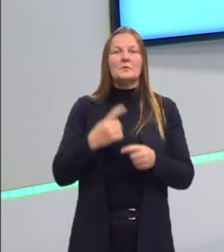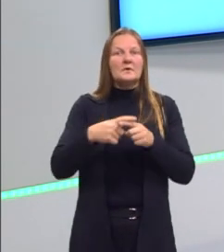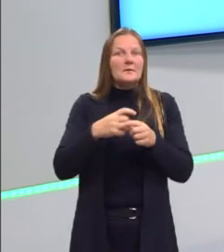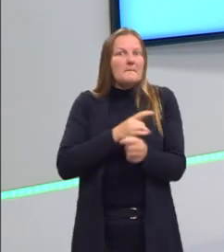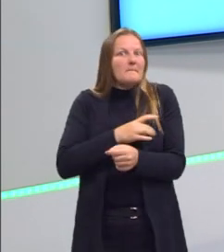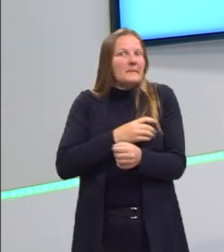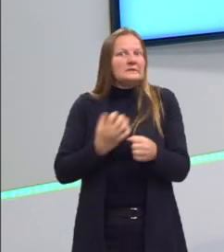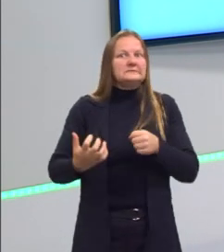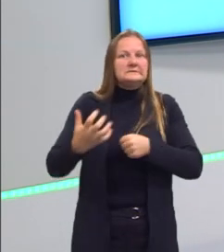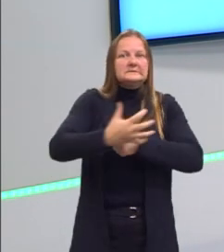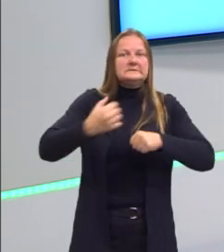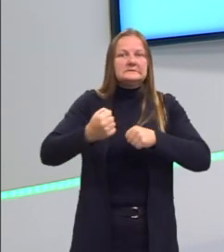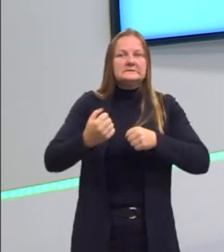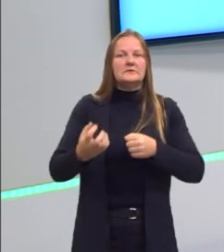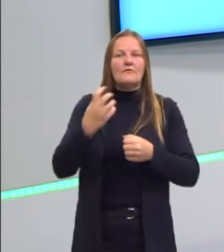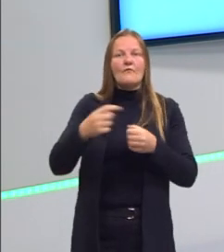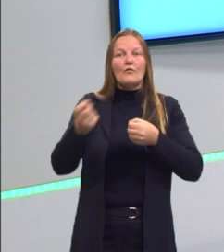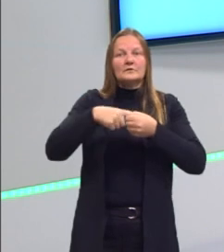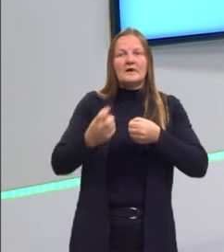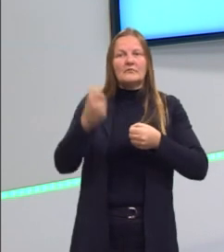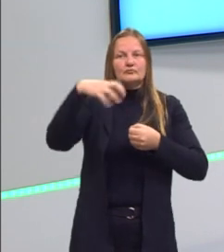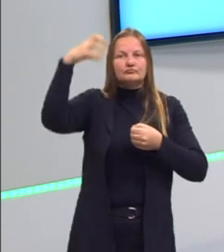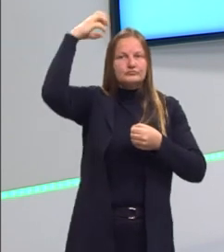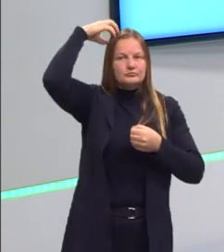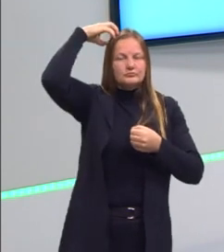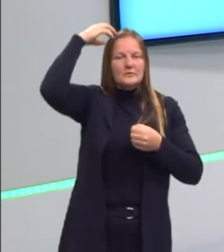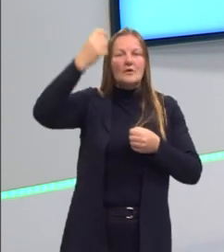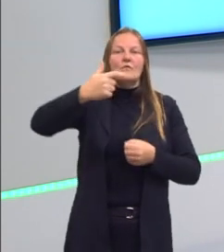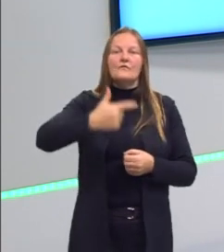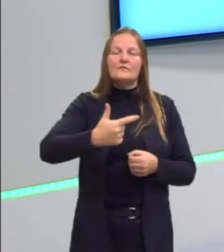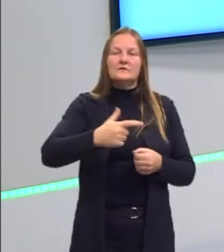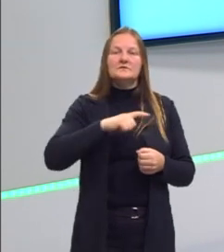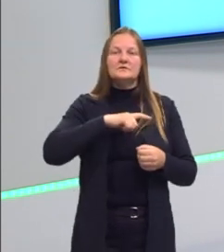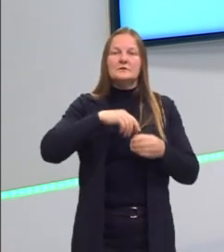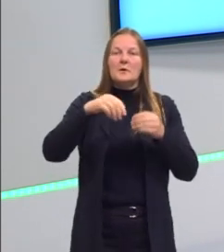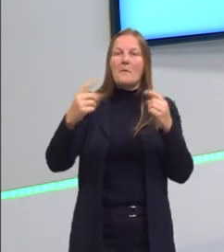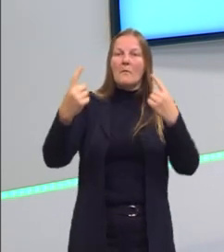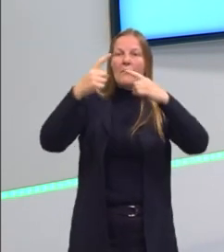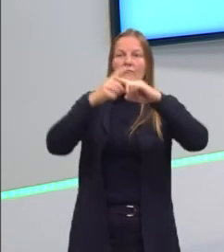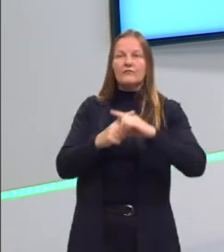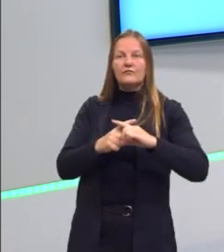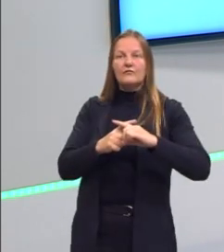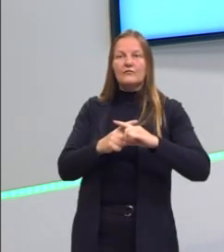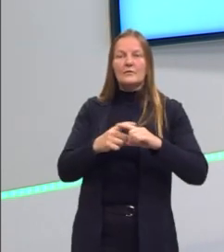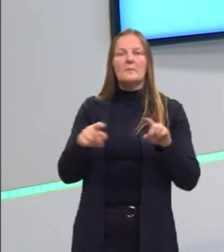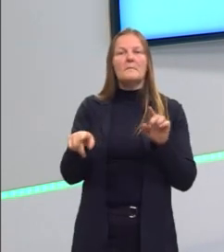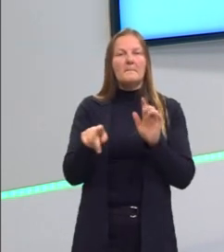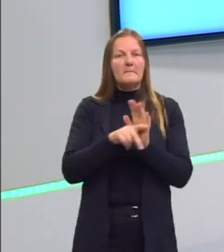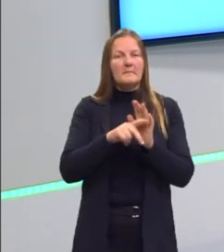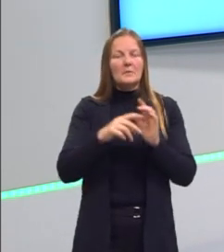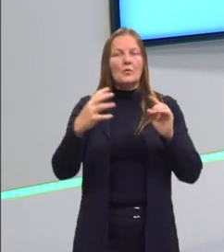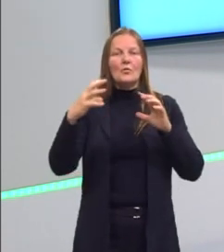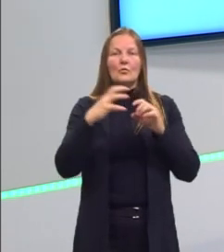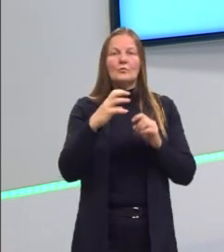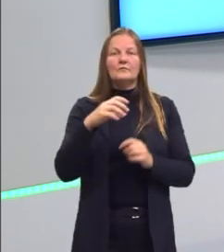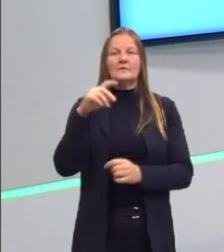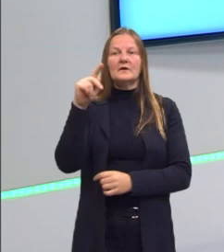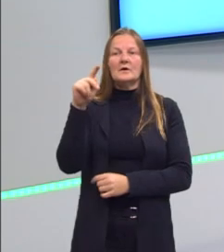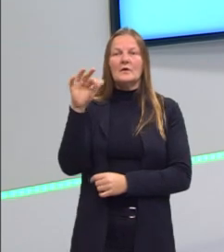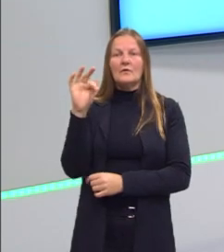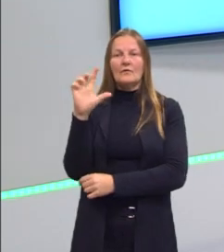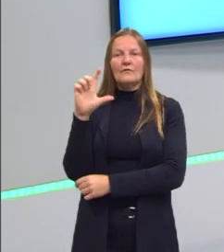e restaurasse a monarquia. E o vice vai ser do partido rival do Deodoro, vai ser Floriano